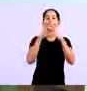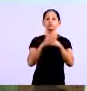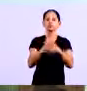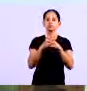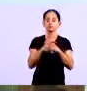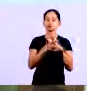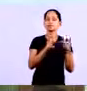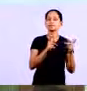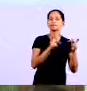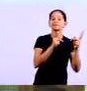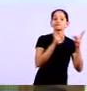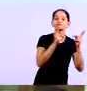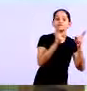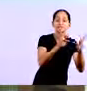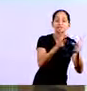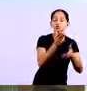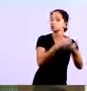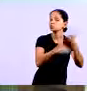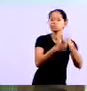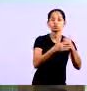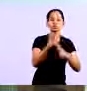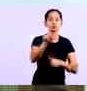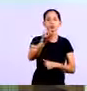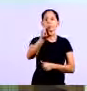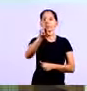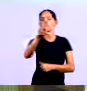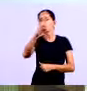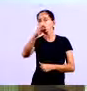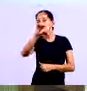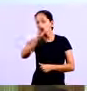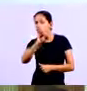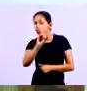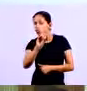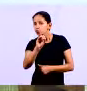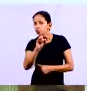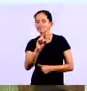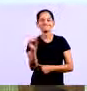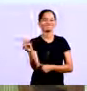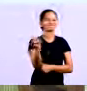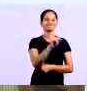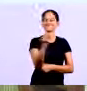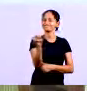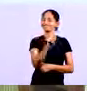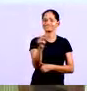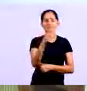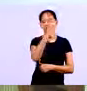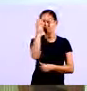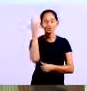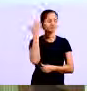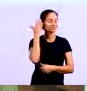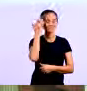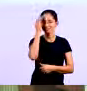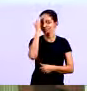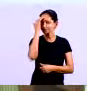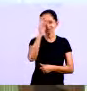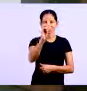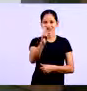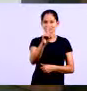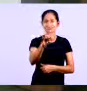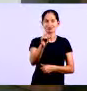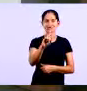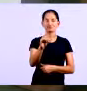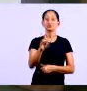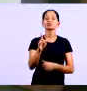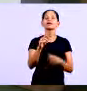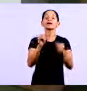vezes elas ach que o dinheiro que tá entrando é lucro não é não é isso professor? é uma confusão muito grande que as pessoas fazem porque vender não é ter lucro ter